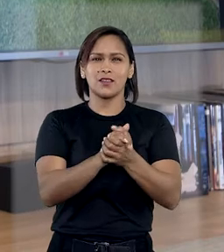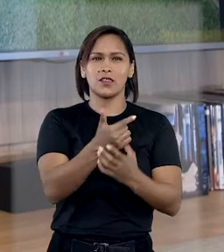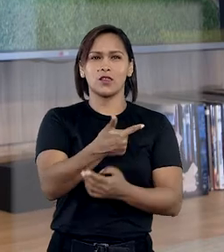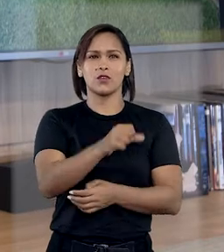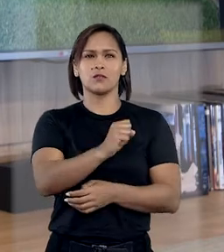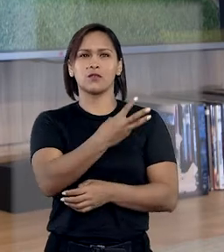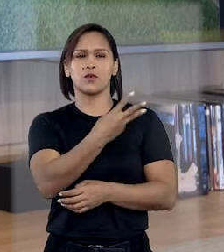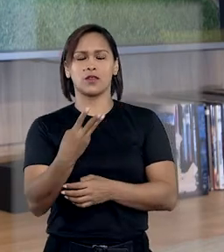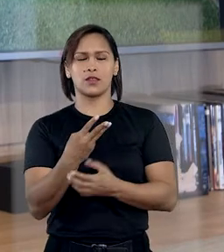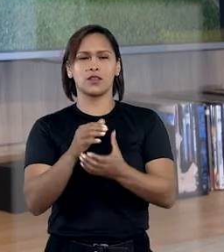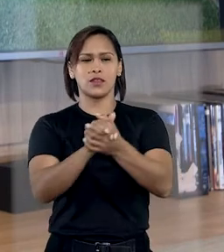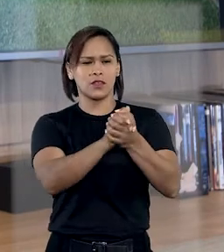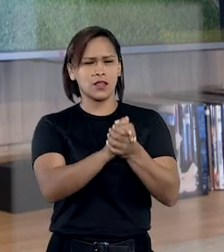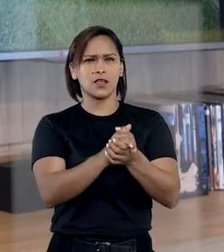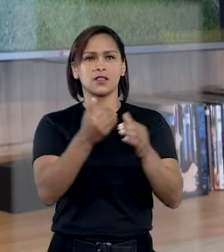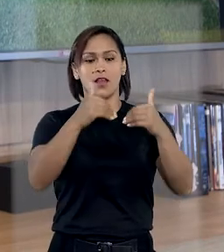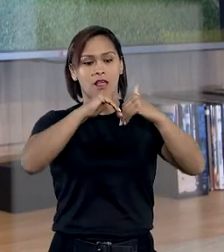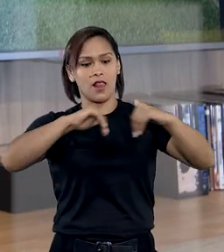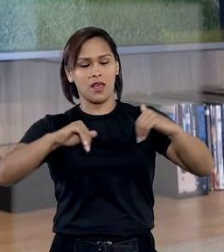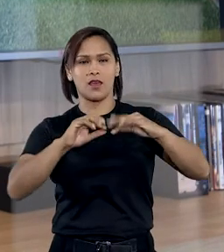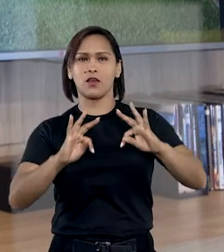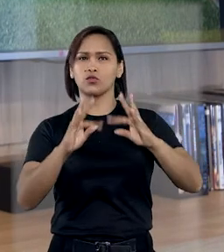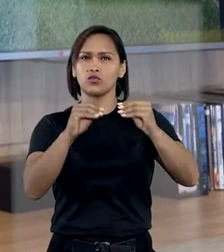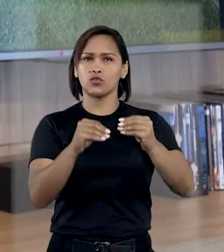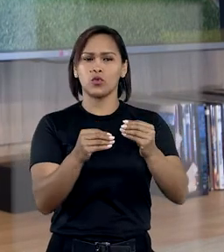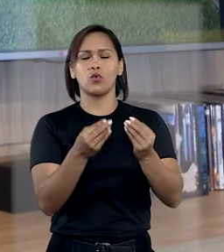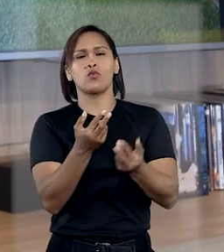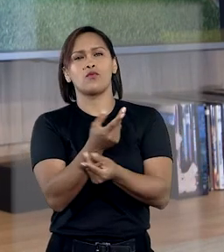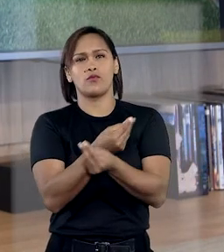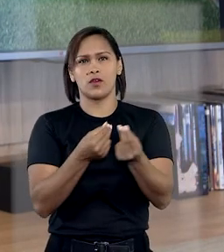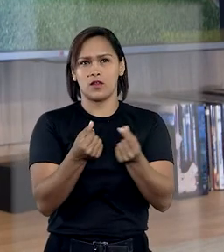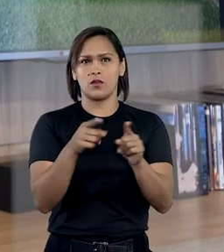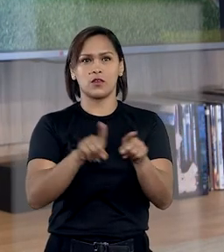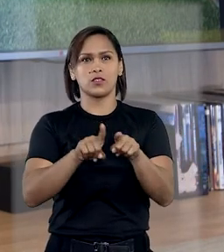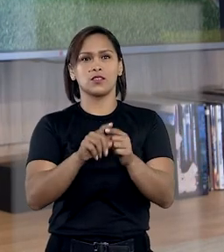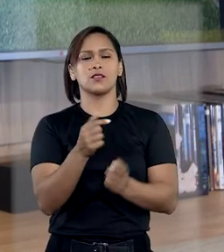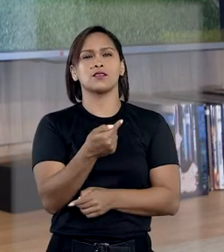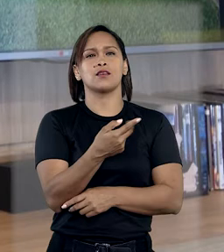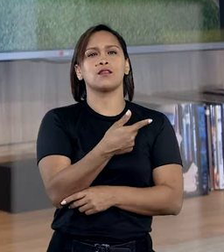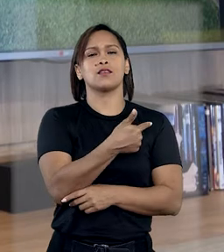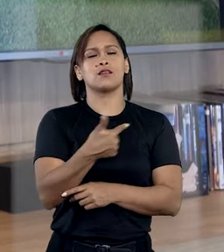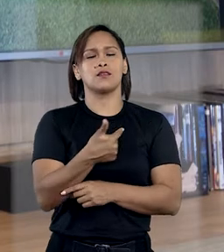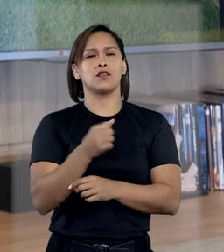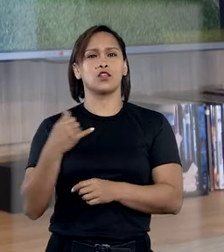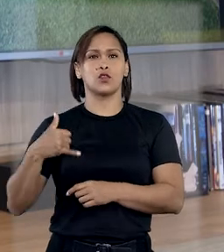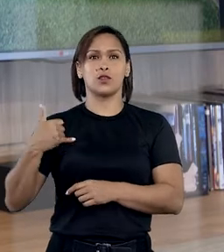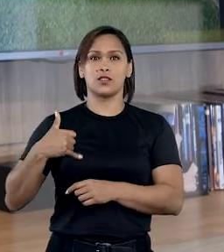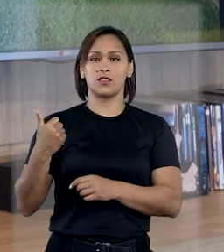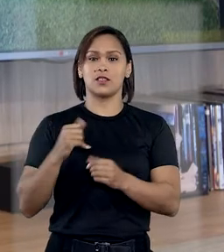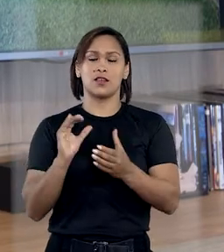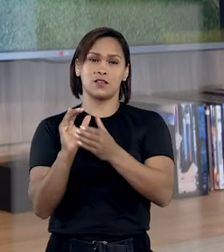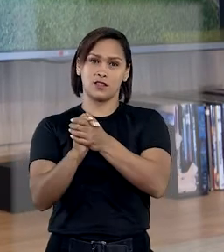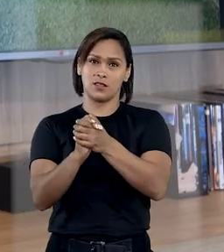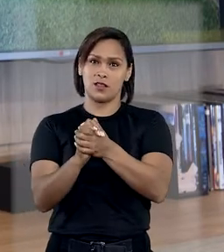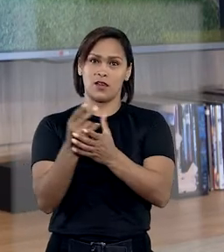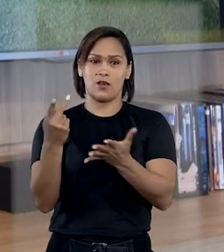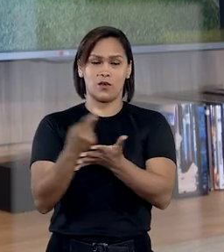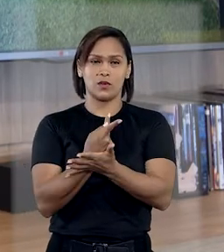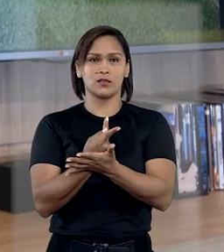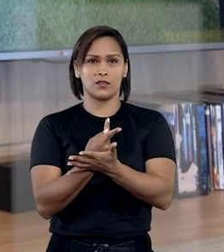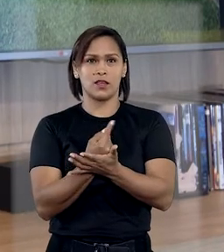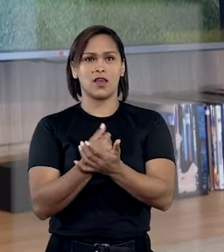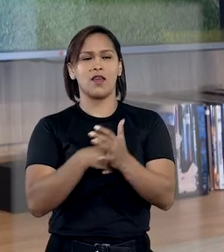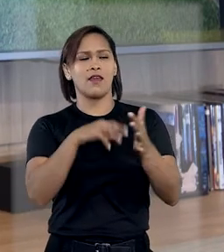desde 2013 sob o regime legal de separação absoluta de bens, já que tinha 72 anos na época da celebração do